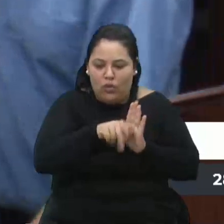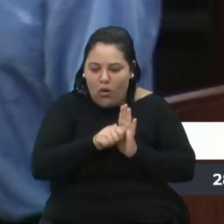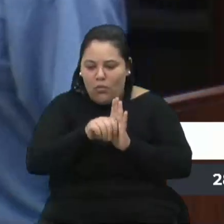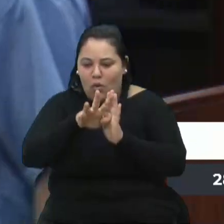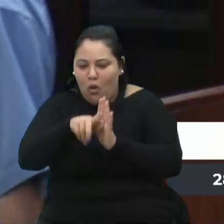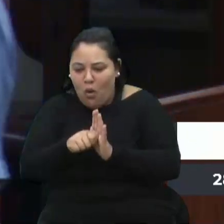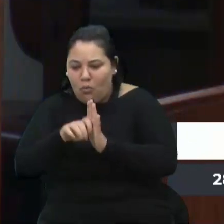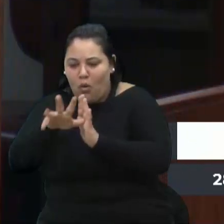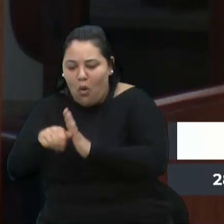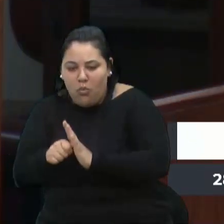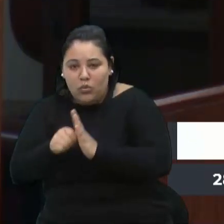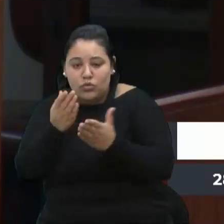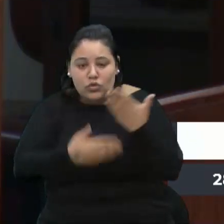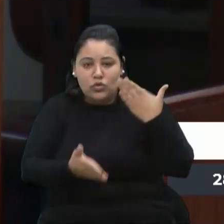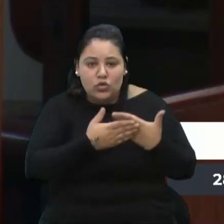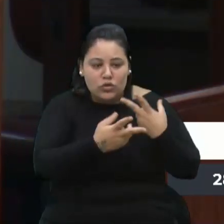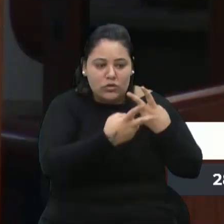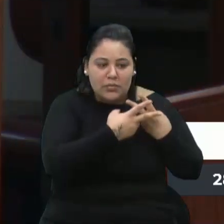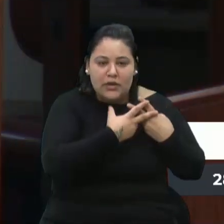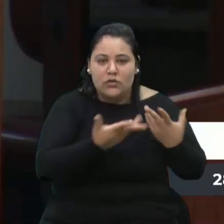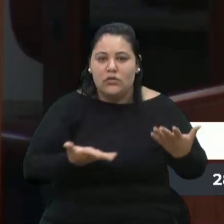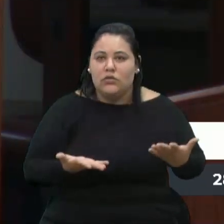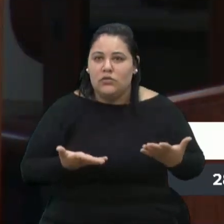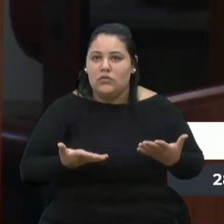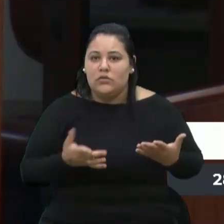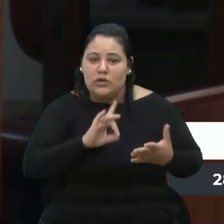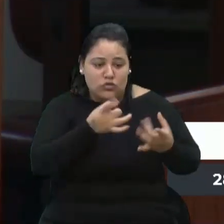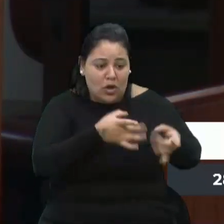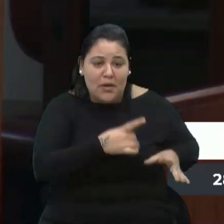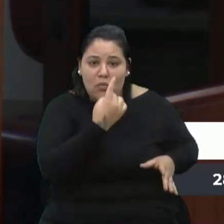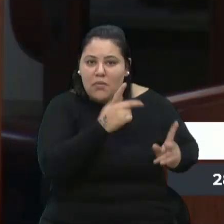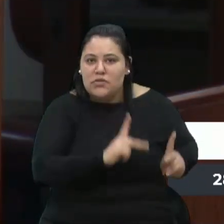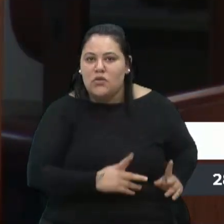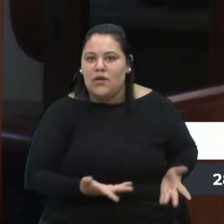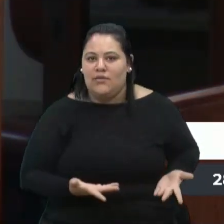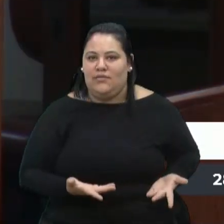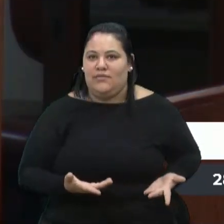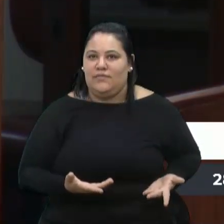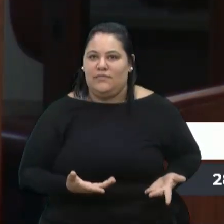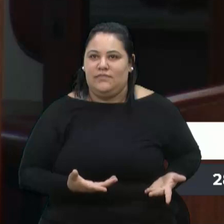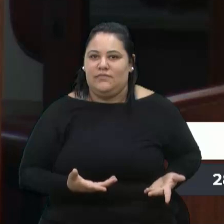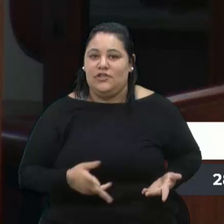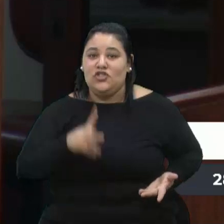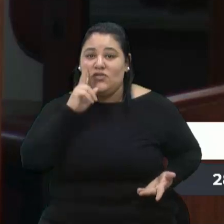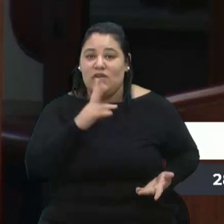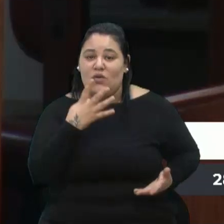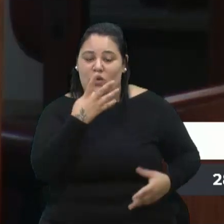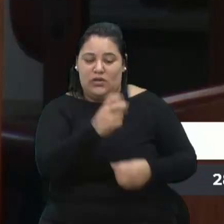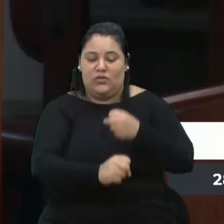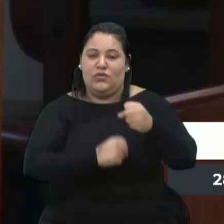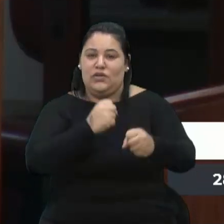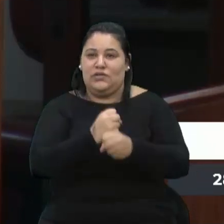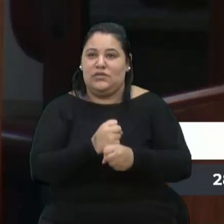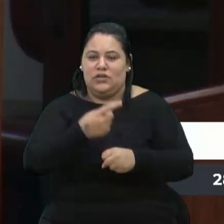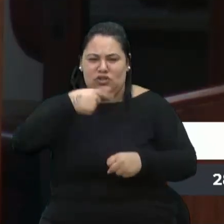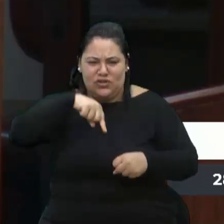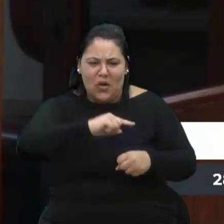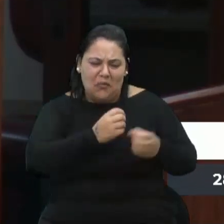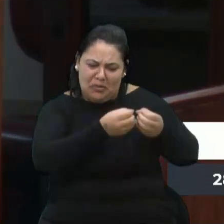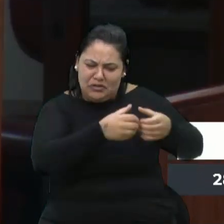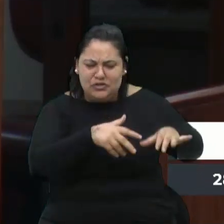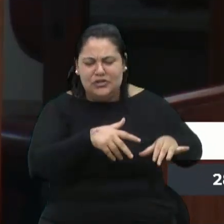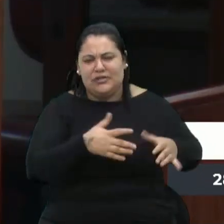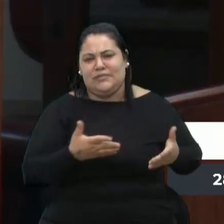Todos eles foram presos, todos. Não sobrou um. E aí a gente vê que em quatro anos eles estão dizendo que nós destruímos. Ah,